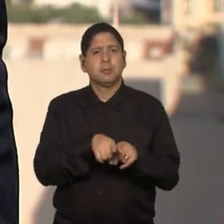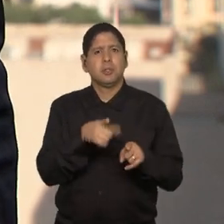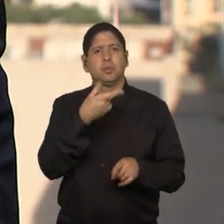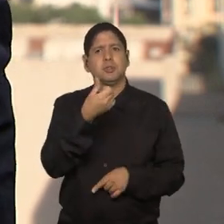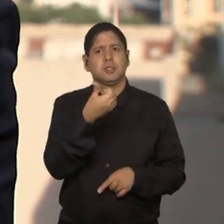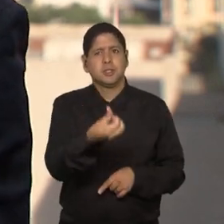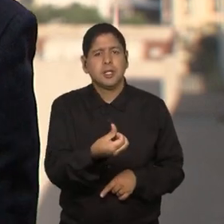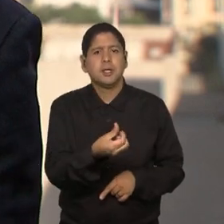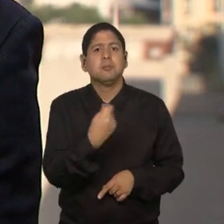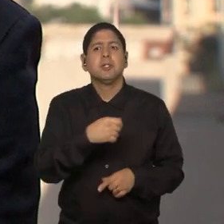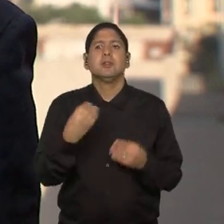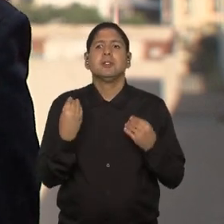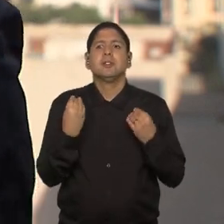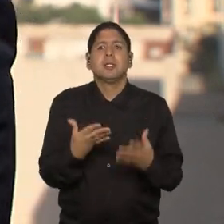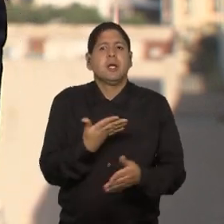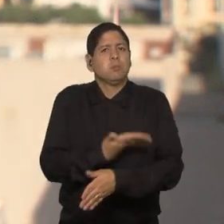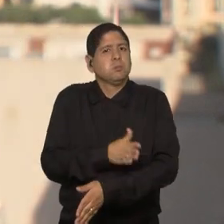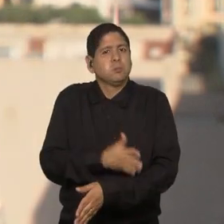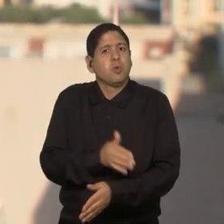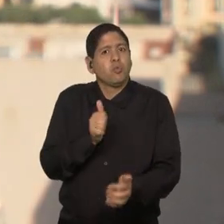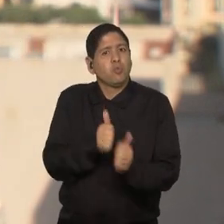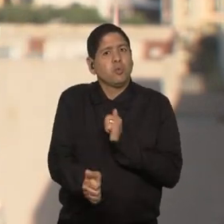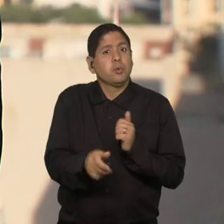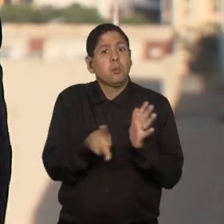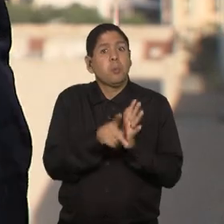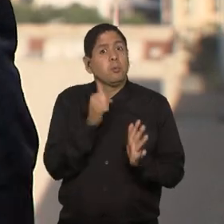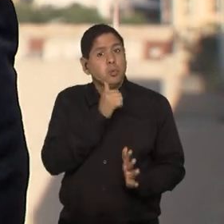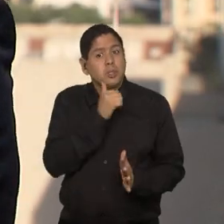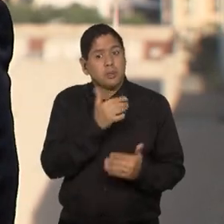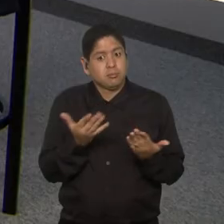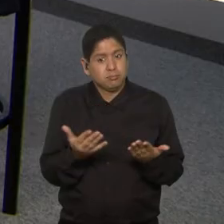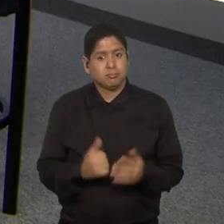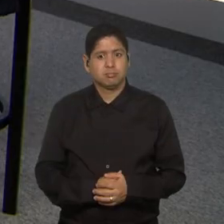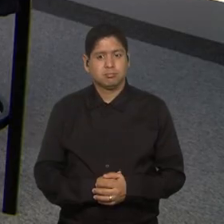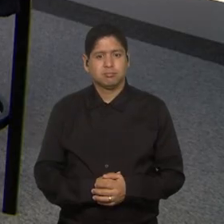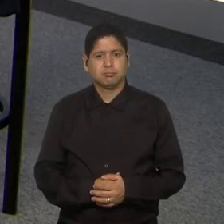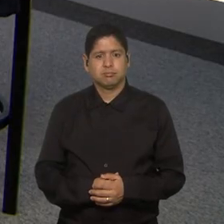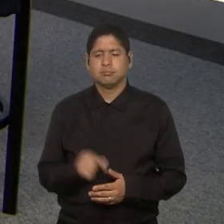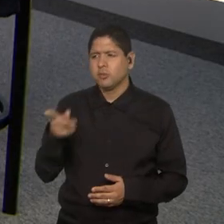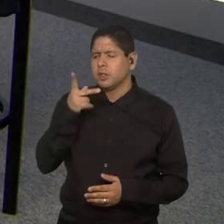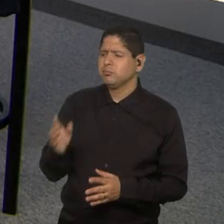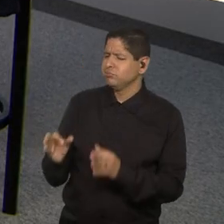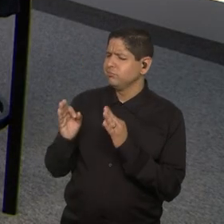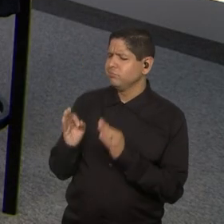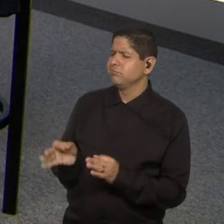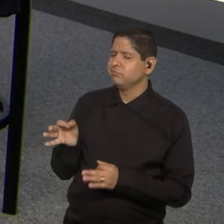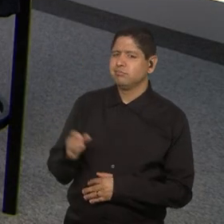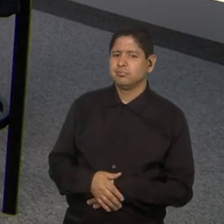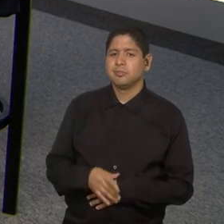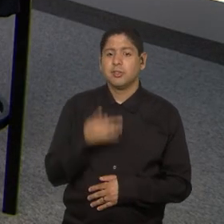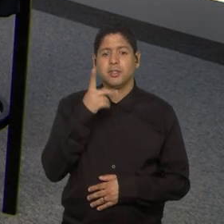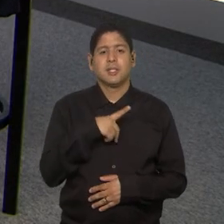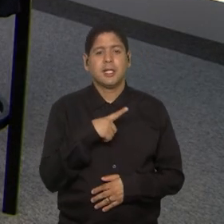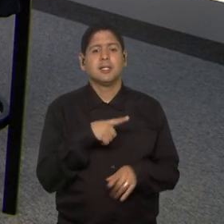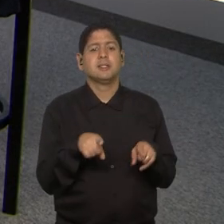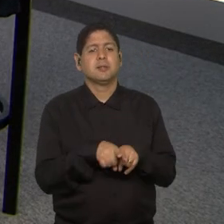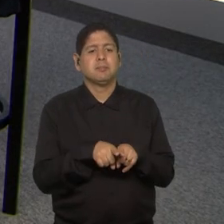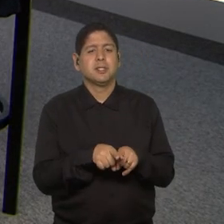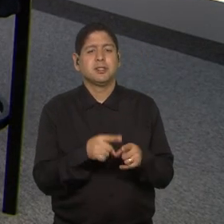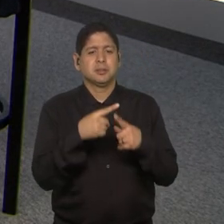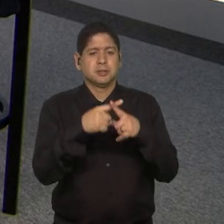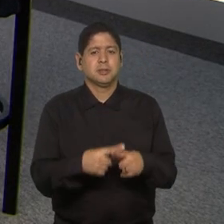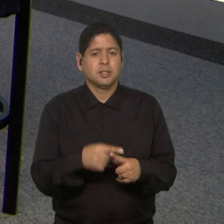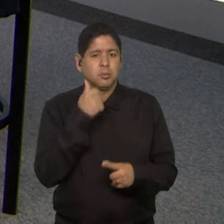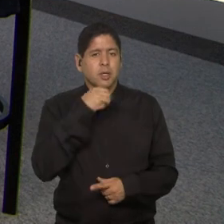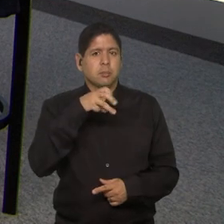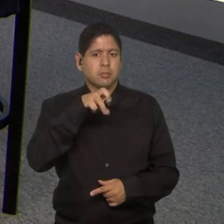a gente tem que botar ele em pró agora do futebol feminino. Sem dúvida. E aí, a gente fala também dos campeonatos. Eu acho que a Maíra